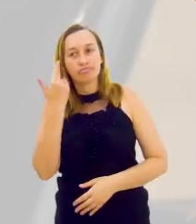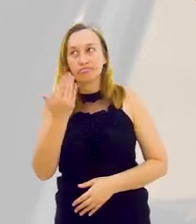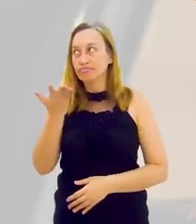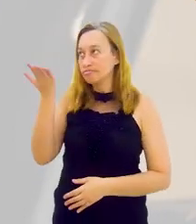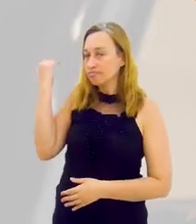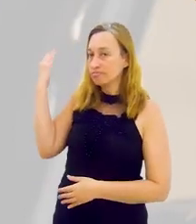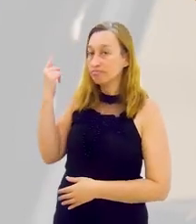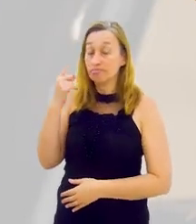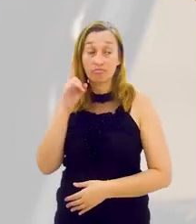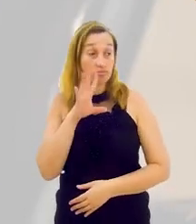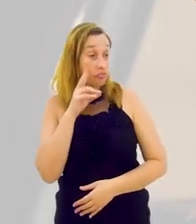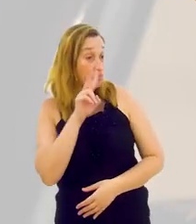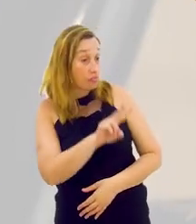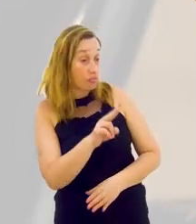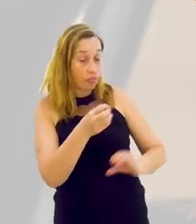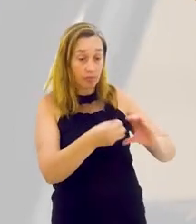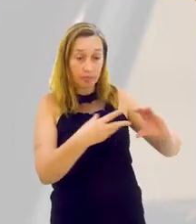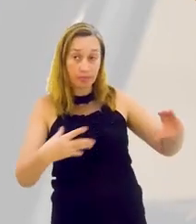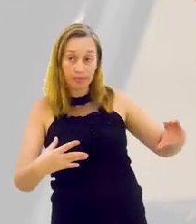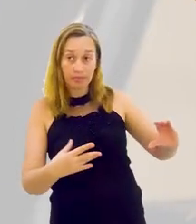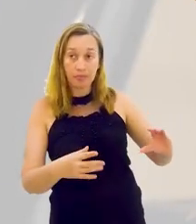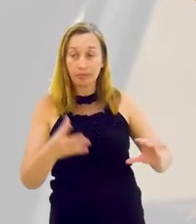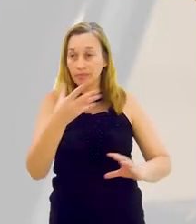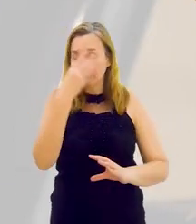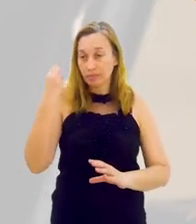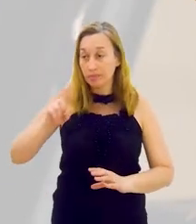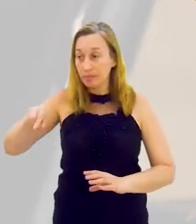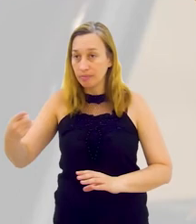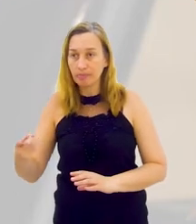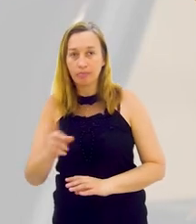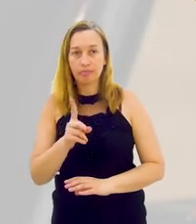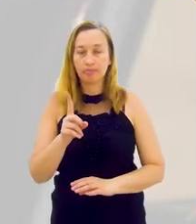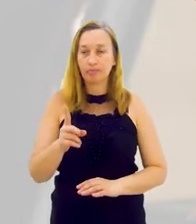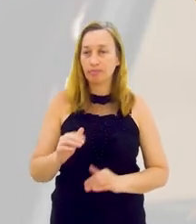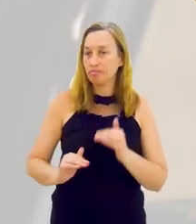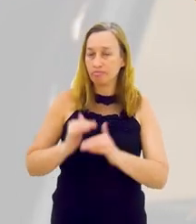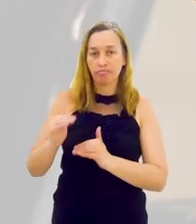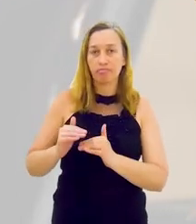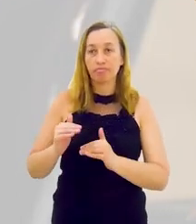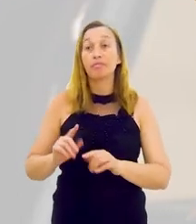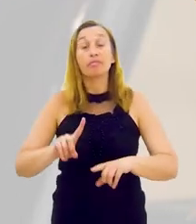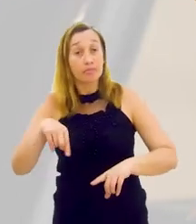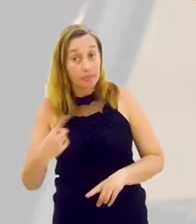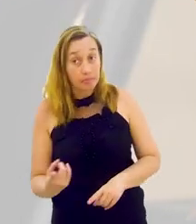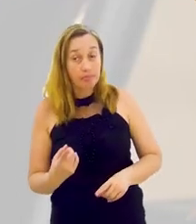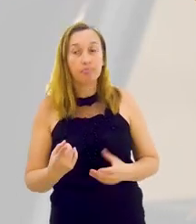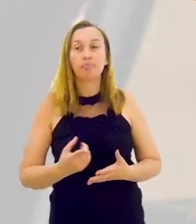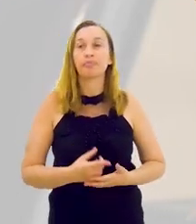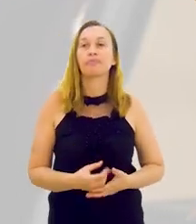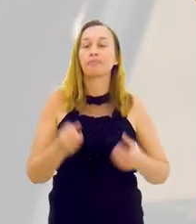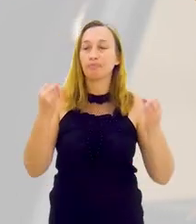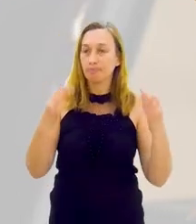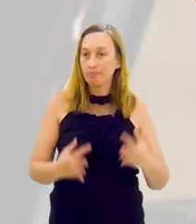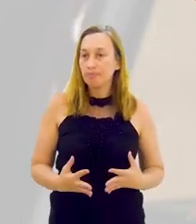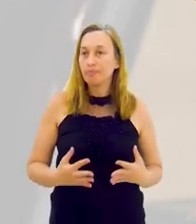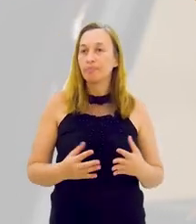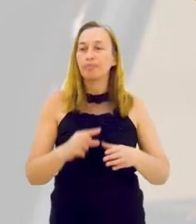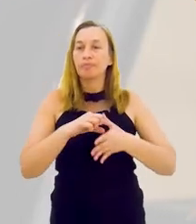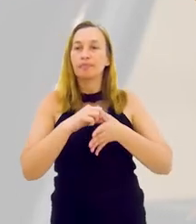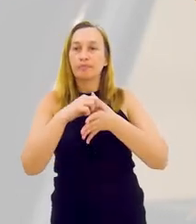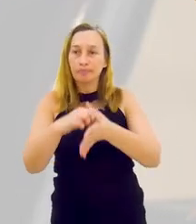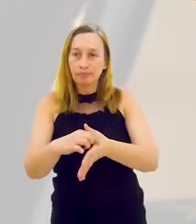Ao mesmo tempo, observem, porque geralmente, no passado, a gente olhava só uma característica e deixava de ver a outra. Não ia ser bem